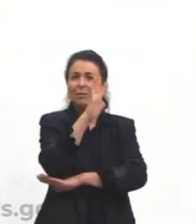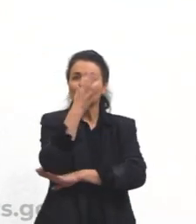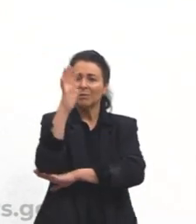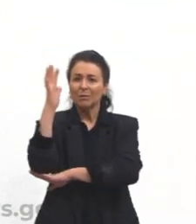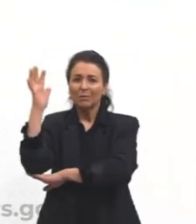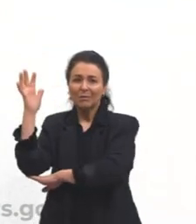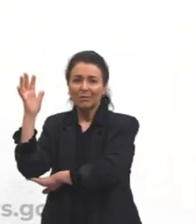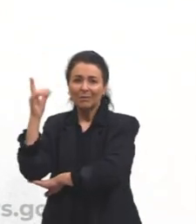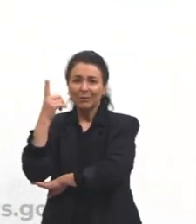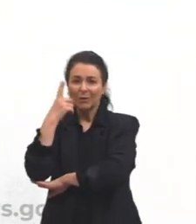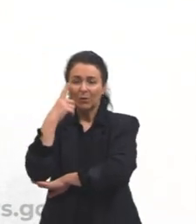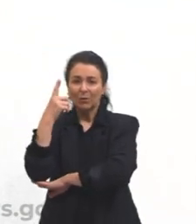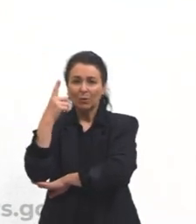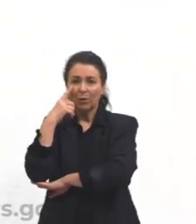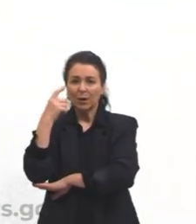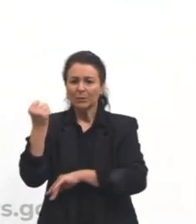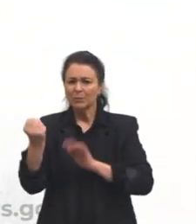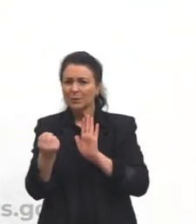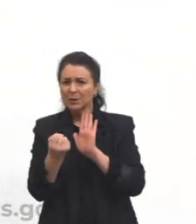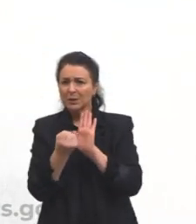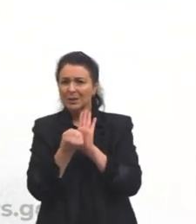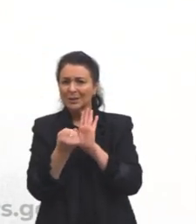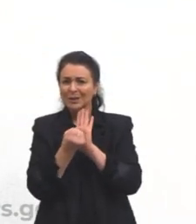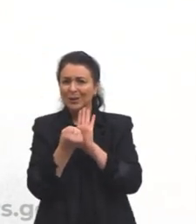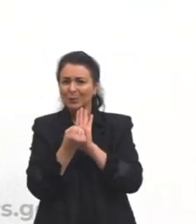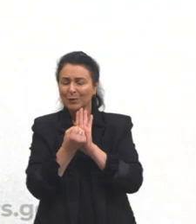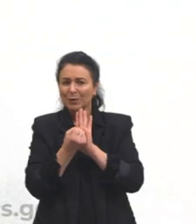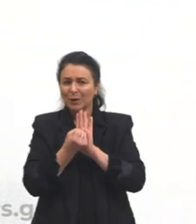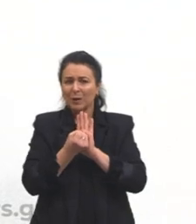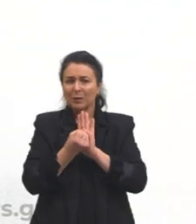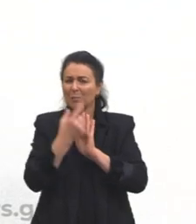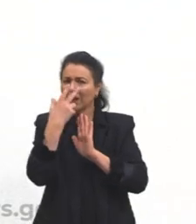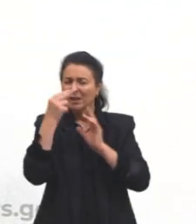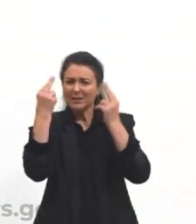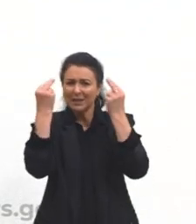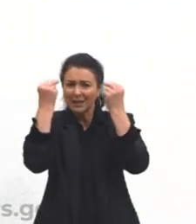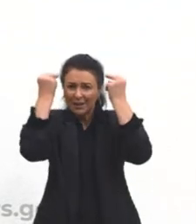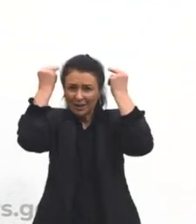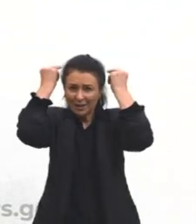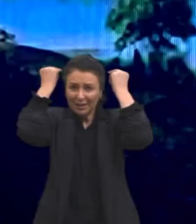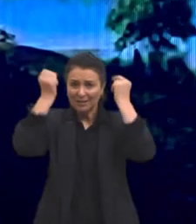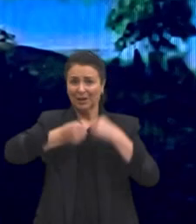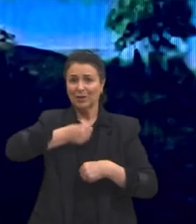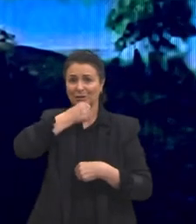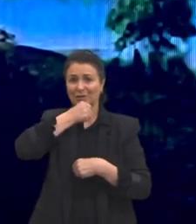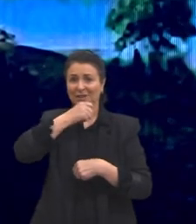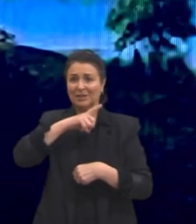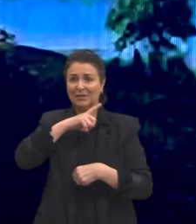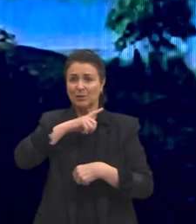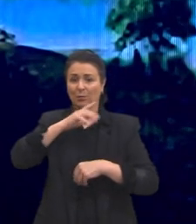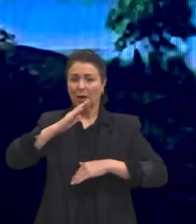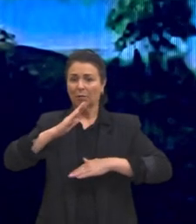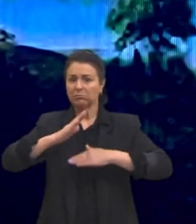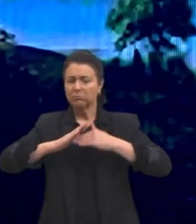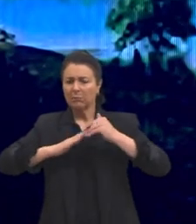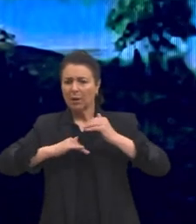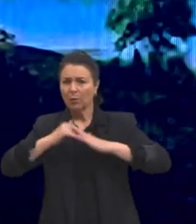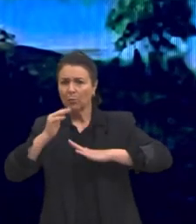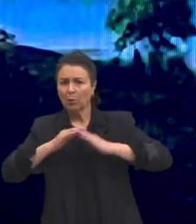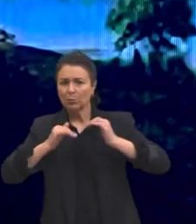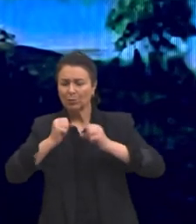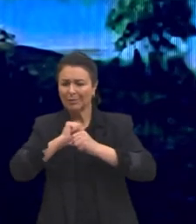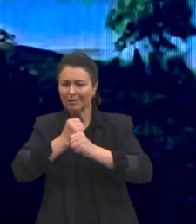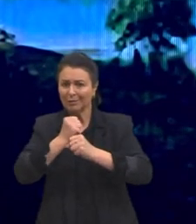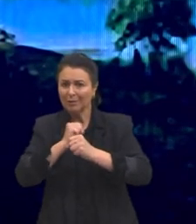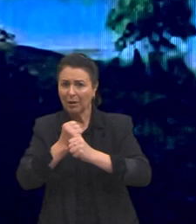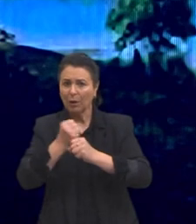símbolo como se fosse lá na Grécia, como se tivesse uma construção grega. E